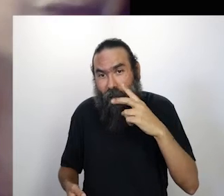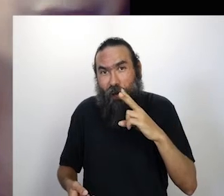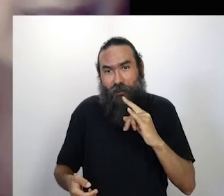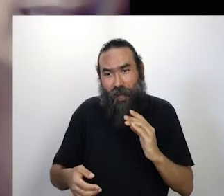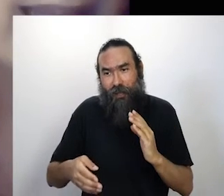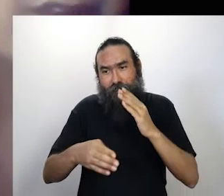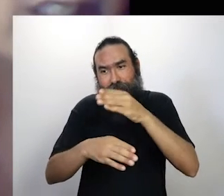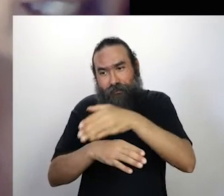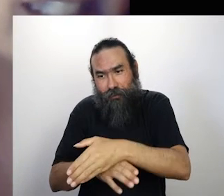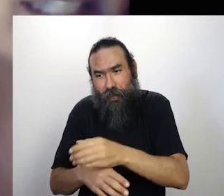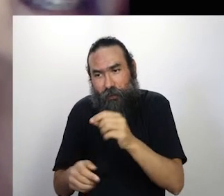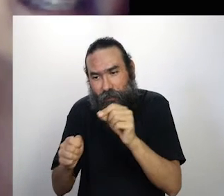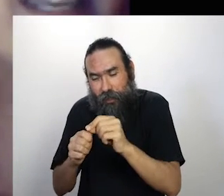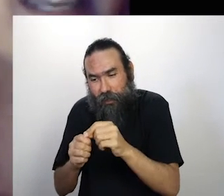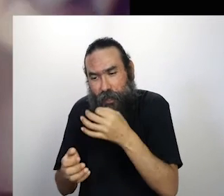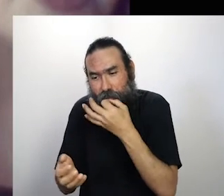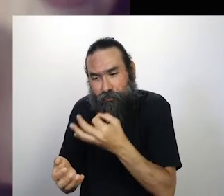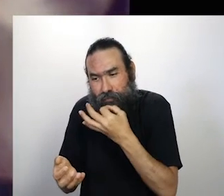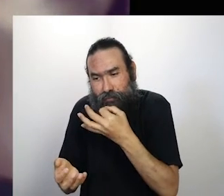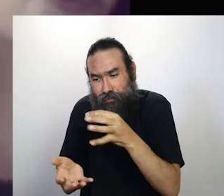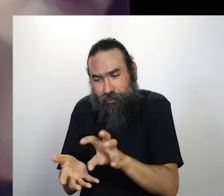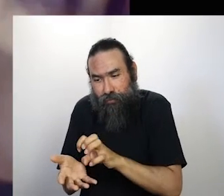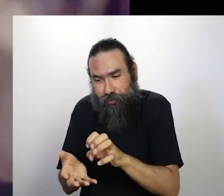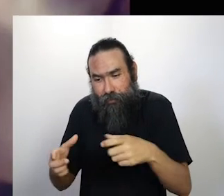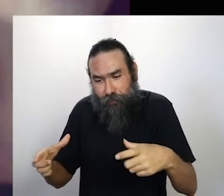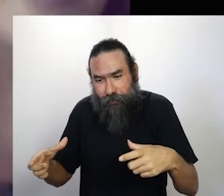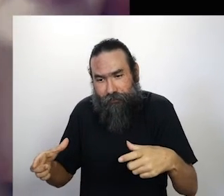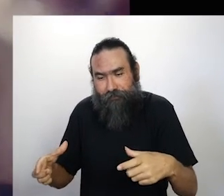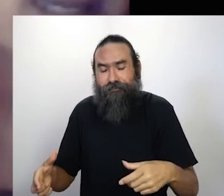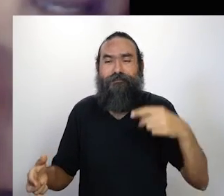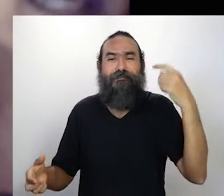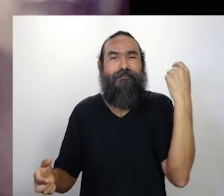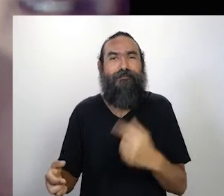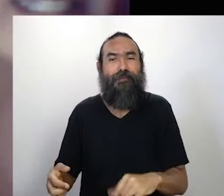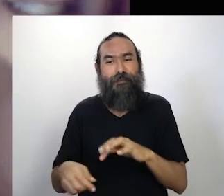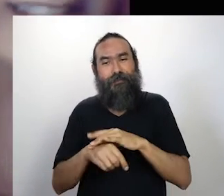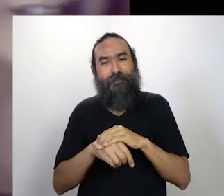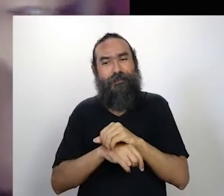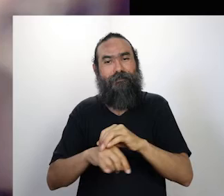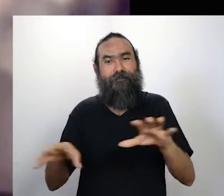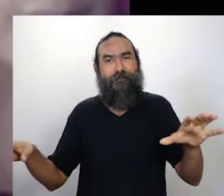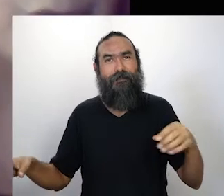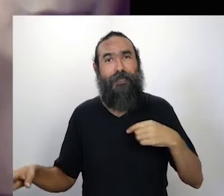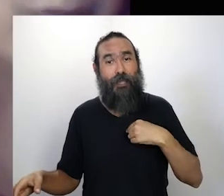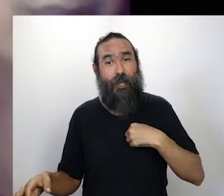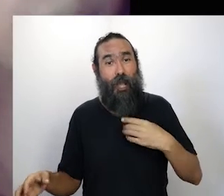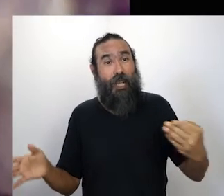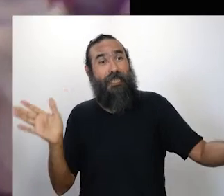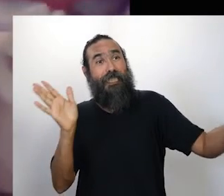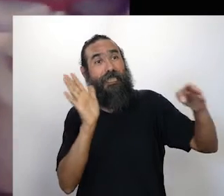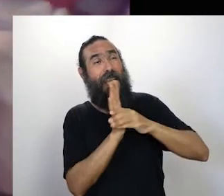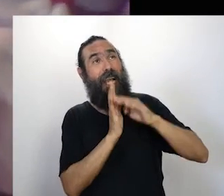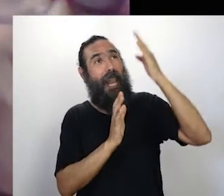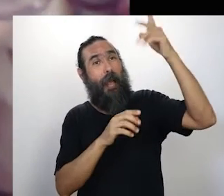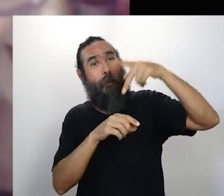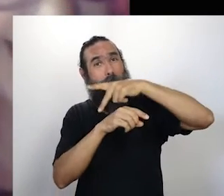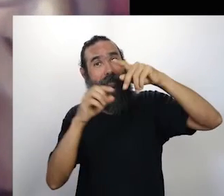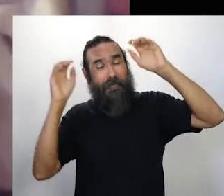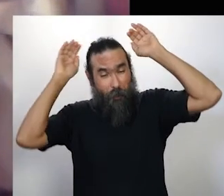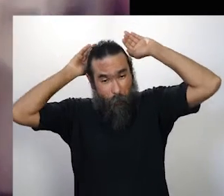lockdown foi marcado aqui. Eu estava chegando do México já me preparando para entrar na gravação, tudo parou, né?